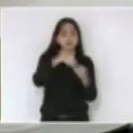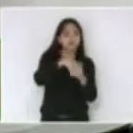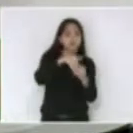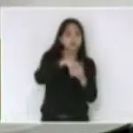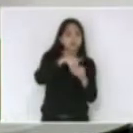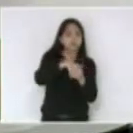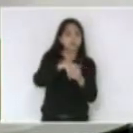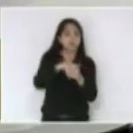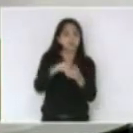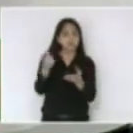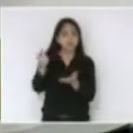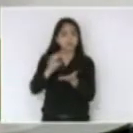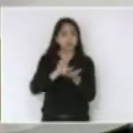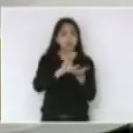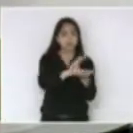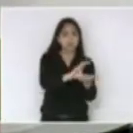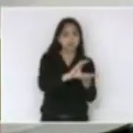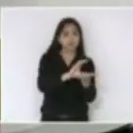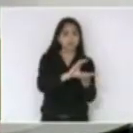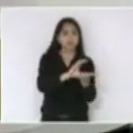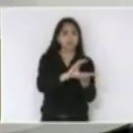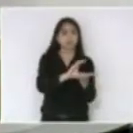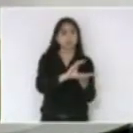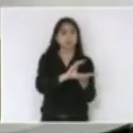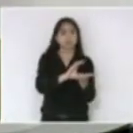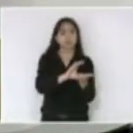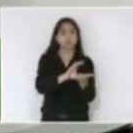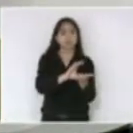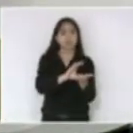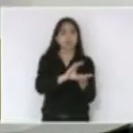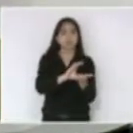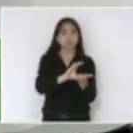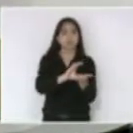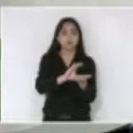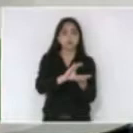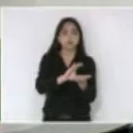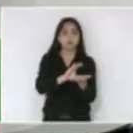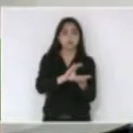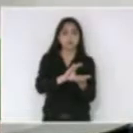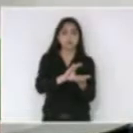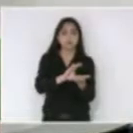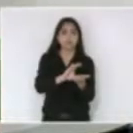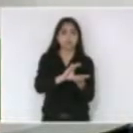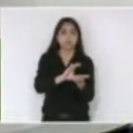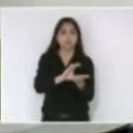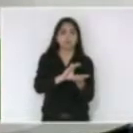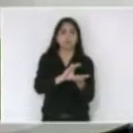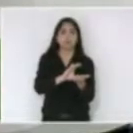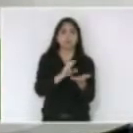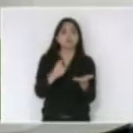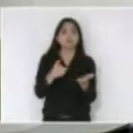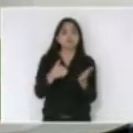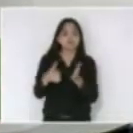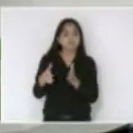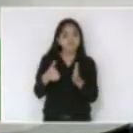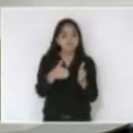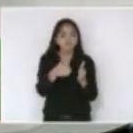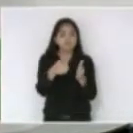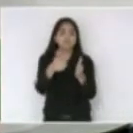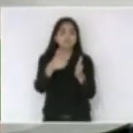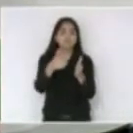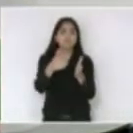aqui o empréstimo isso já foi aprovado aqui na verdade nós tivemos um contratempo no caminho onde